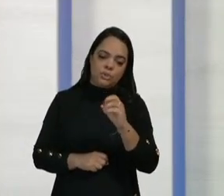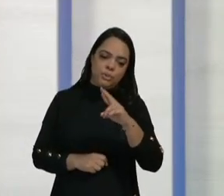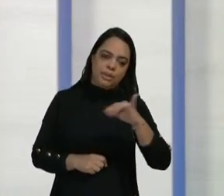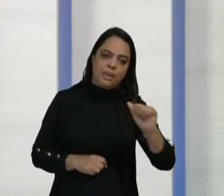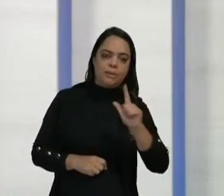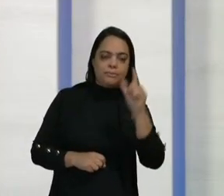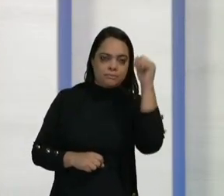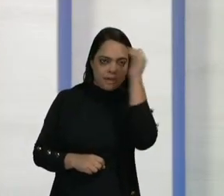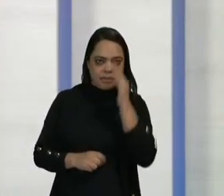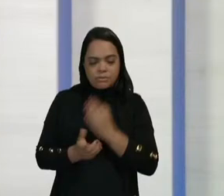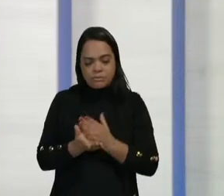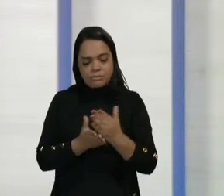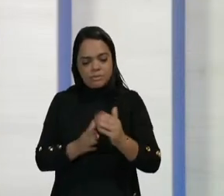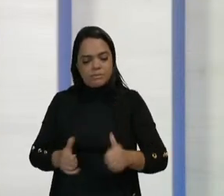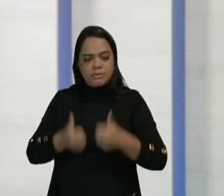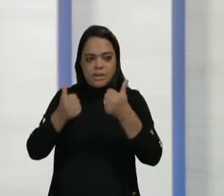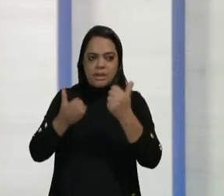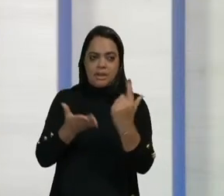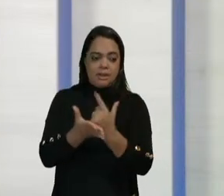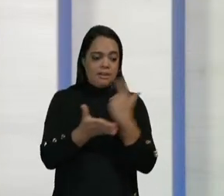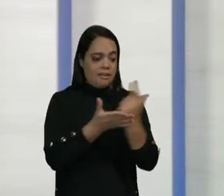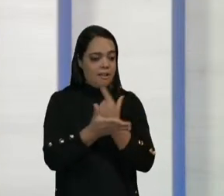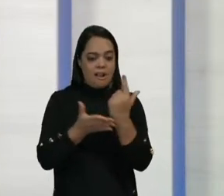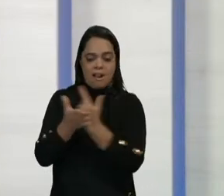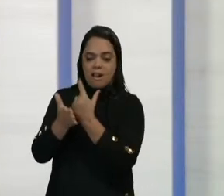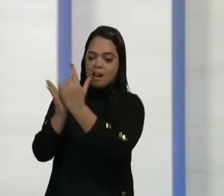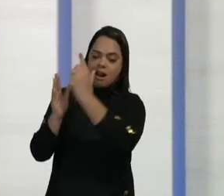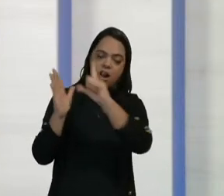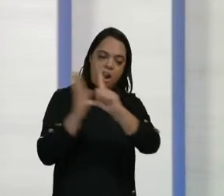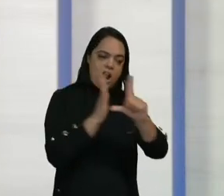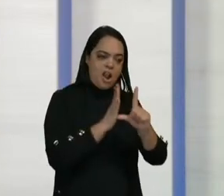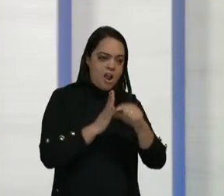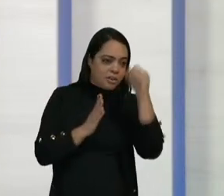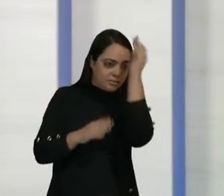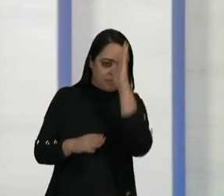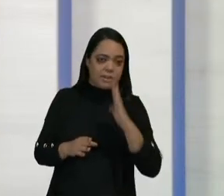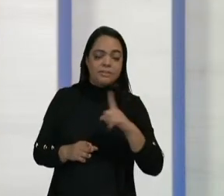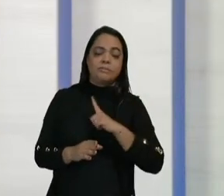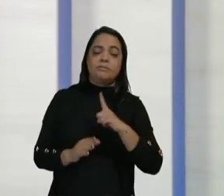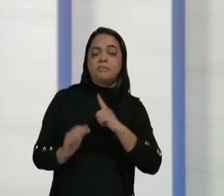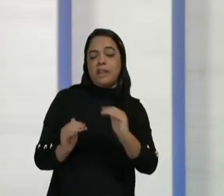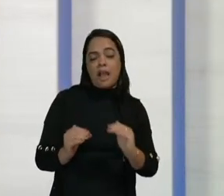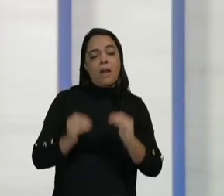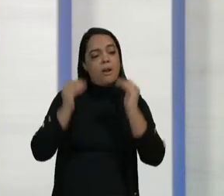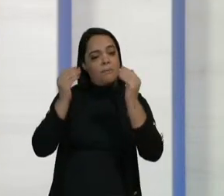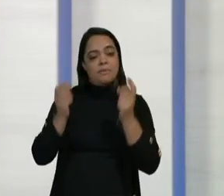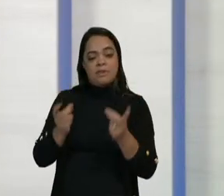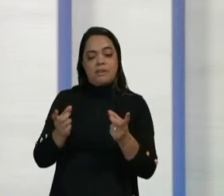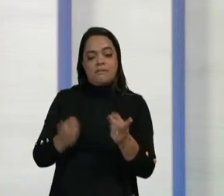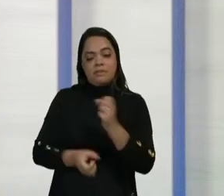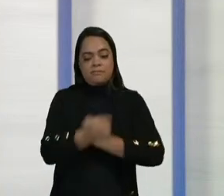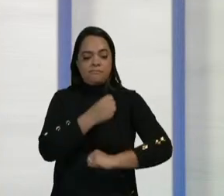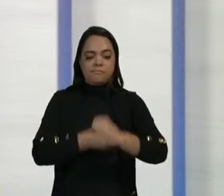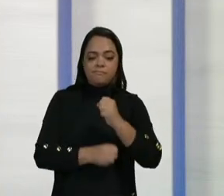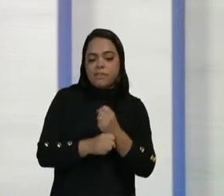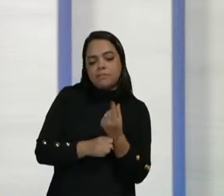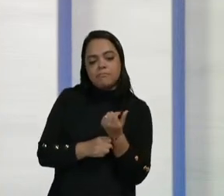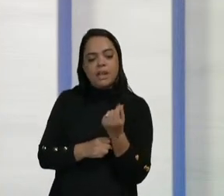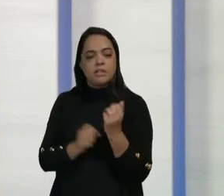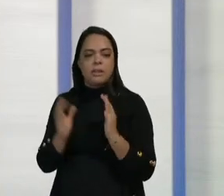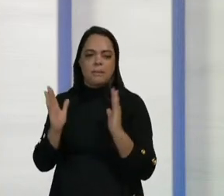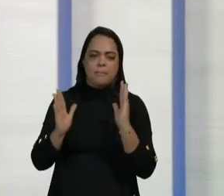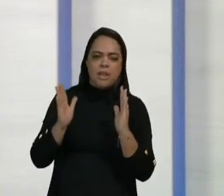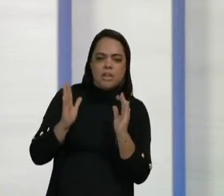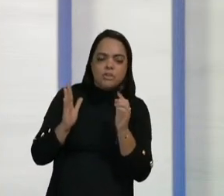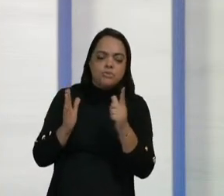fôlego. Livrarias em todo o Brasil registraram aumento nas vendas do ano passado. Mas o preço médio de um livro